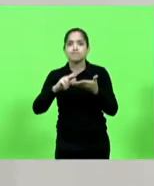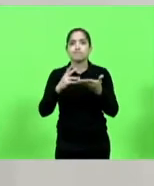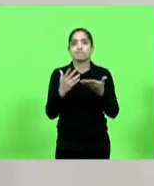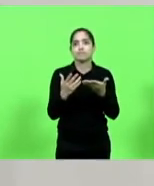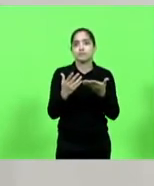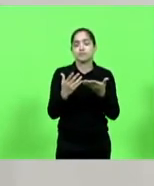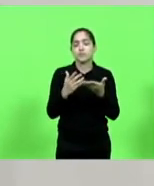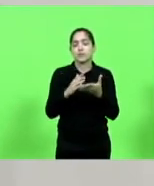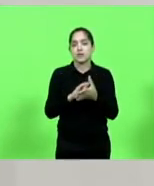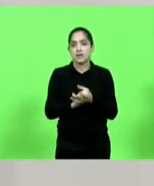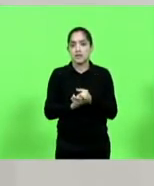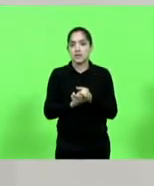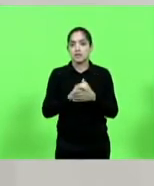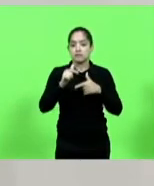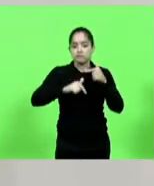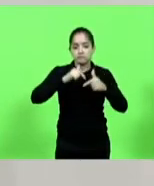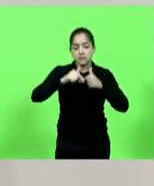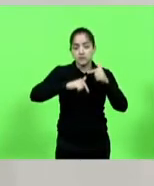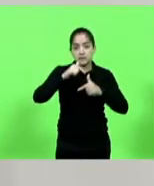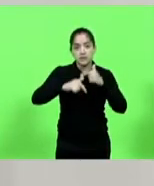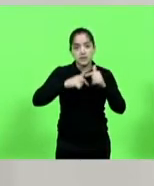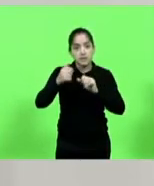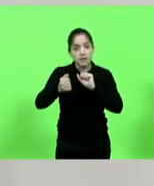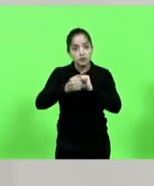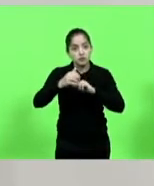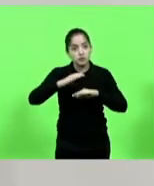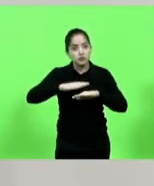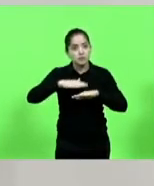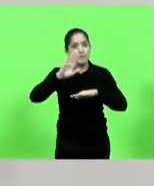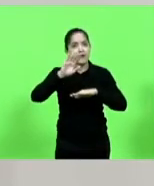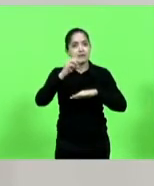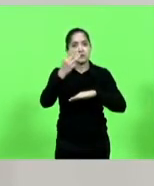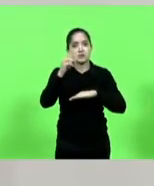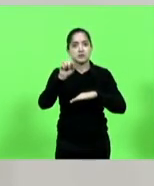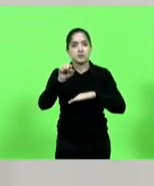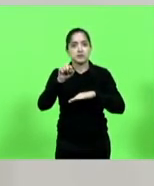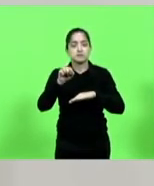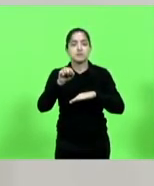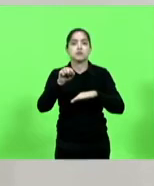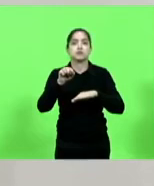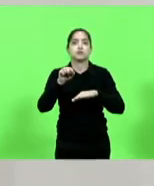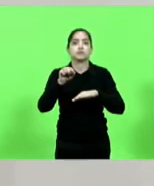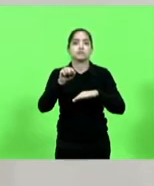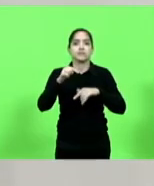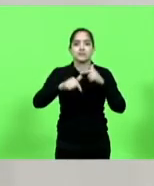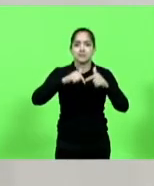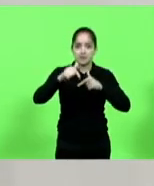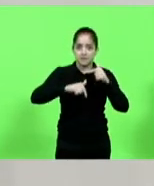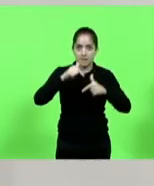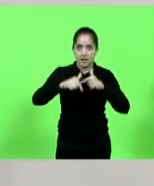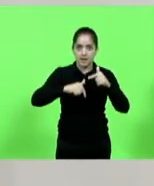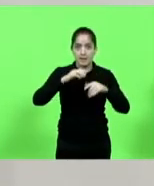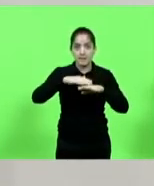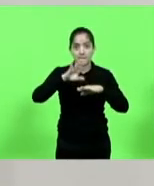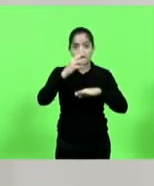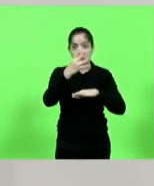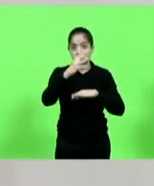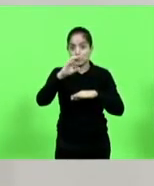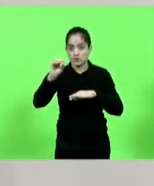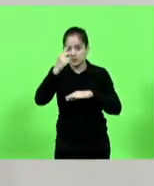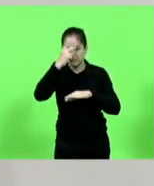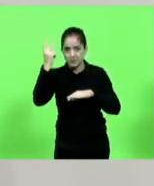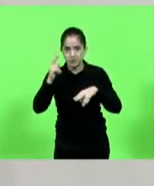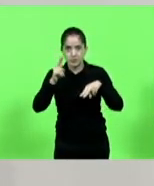indiretos passam a ultrapassa de 3 mil empregos. e mais 400 detentos que trabalham fazendo